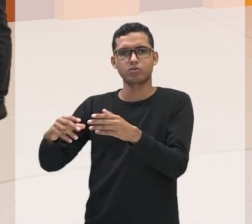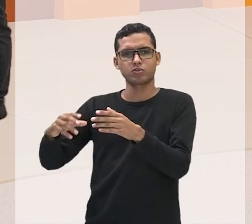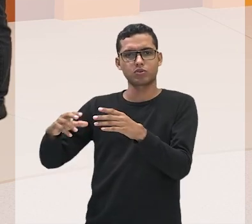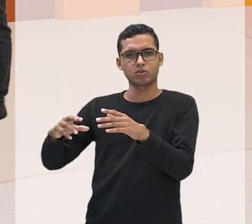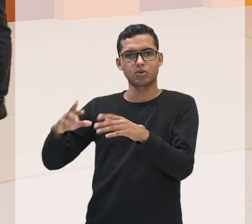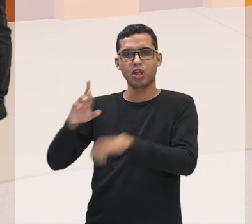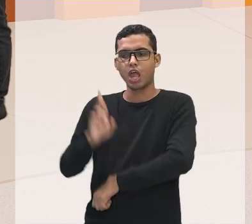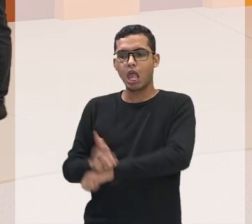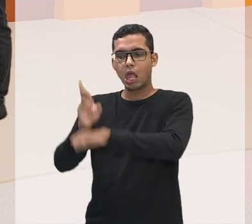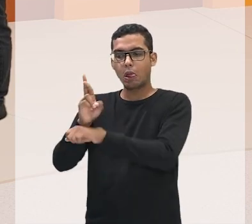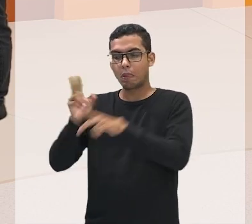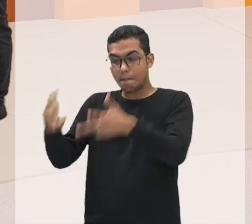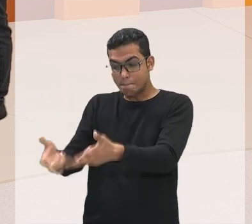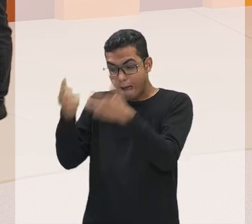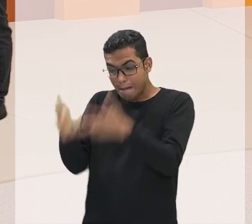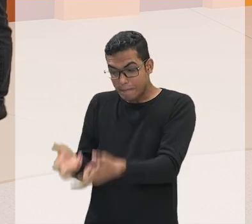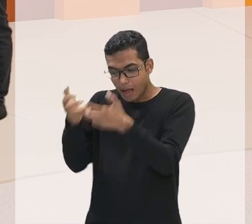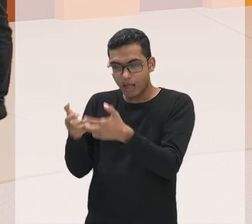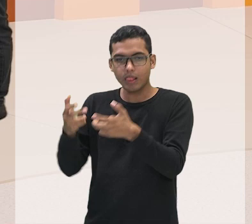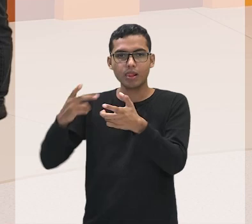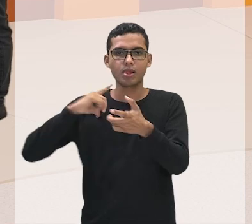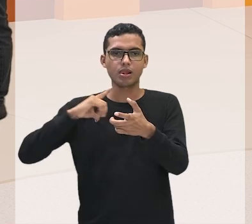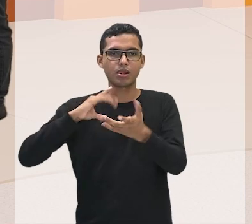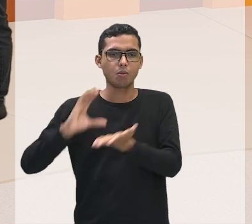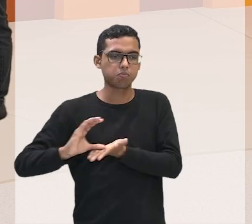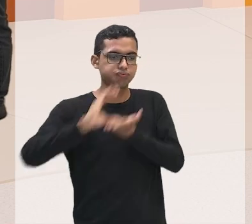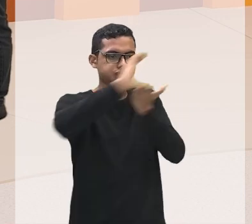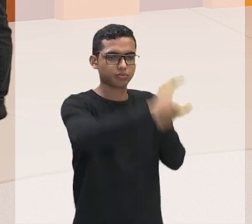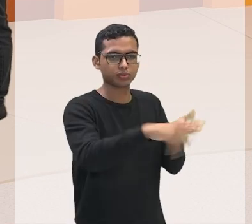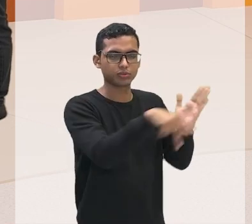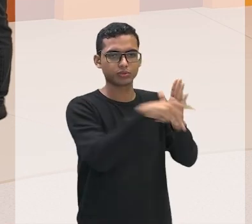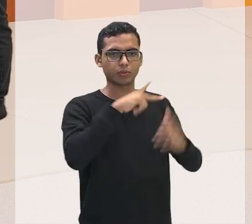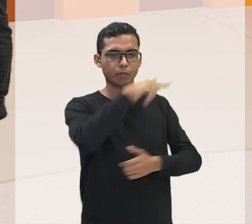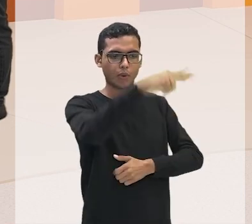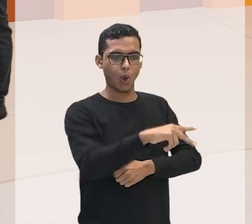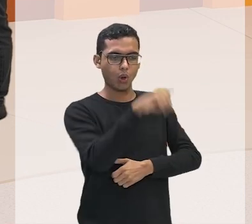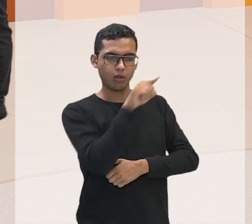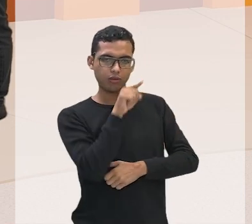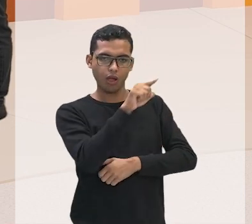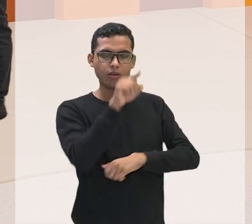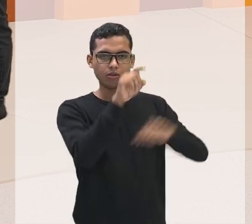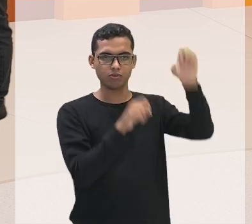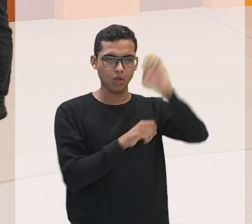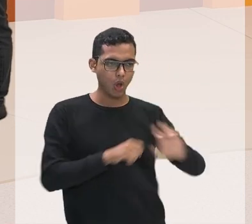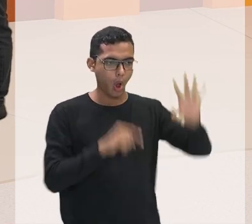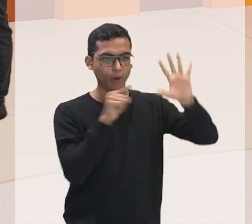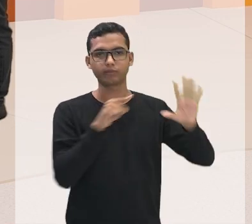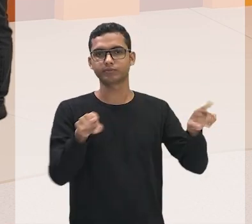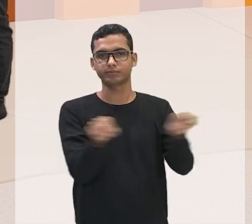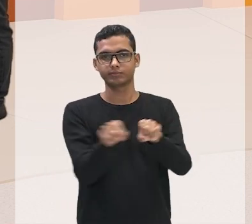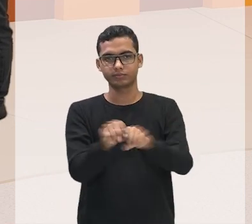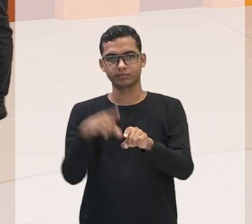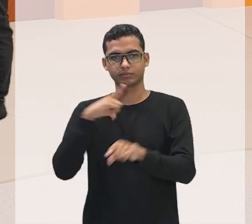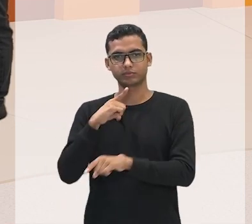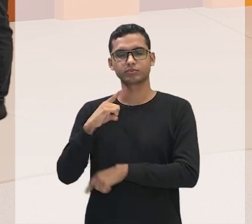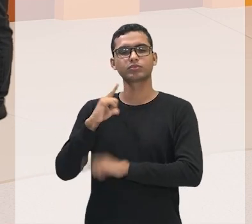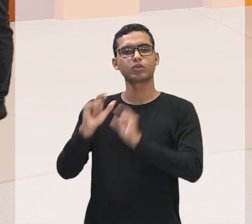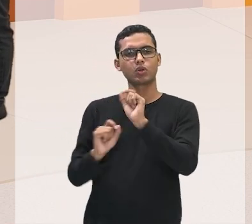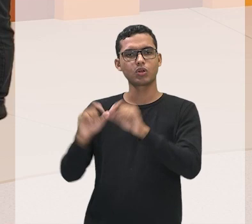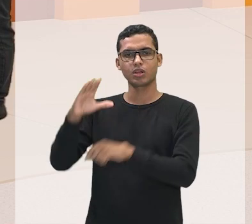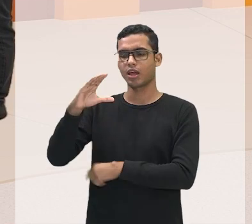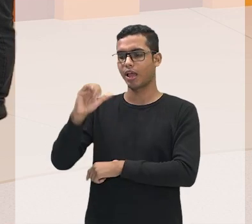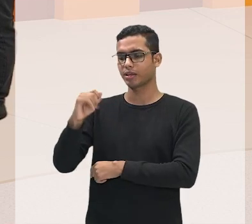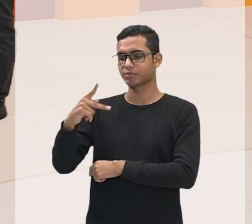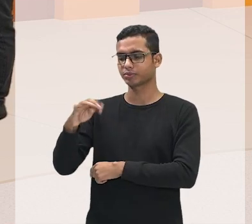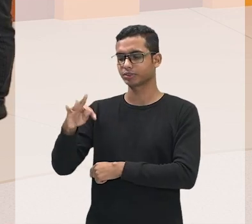portuguesa, né? Então, em 1534, vai haver aquela divisão de terra totalmente desigual, que a gente vai chamar de capitanias hereditárias. Então,